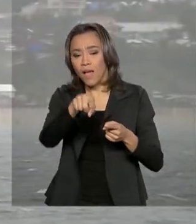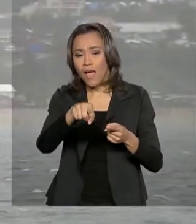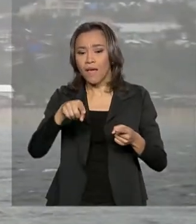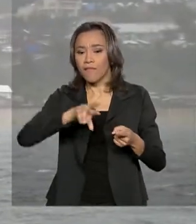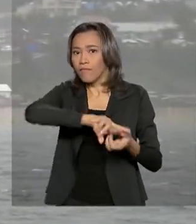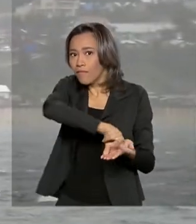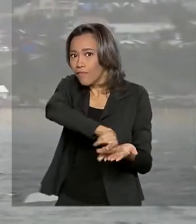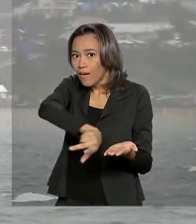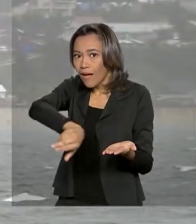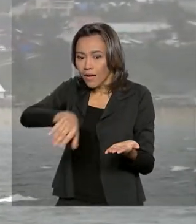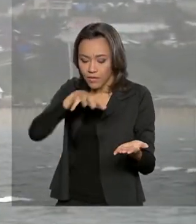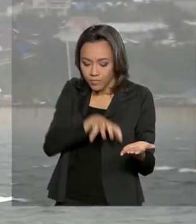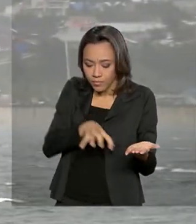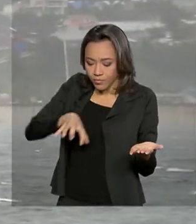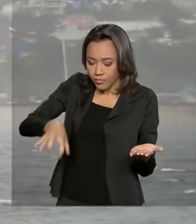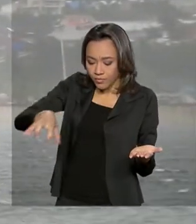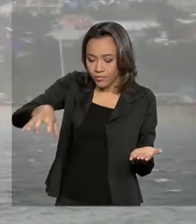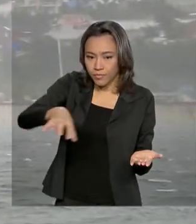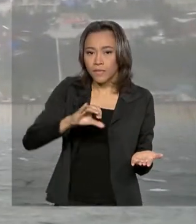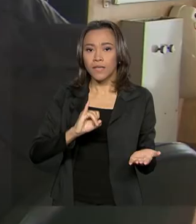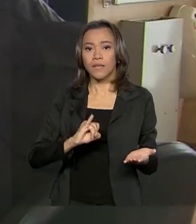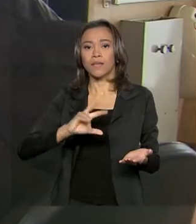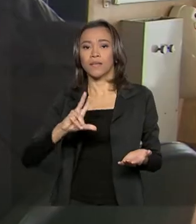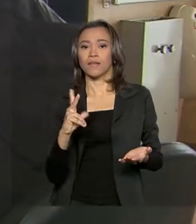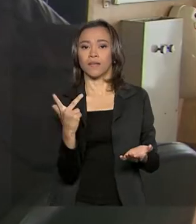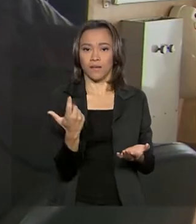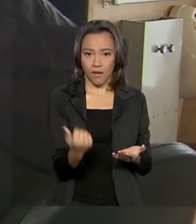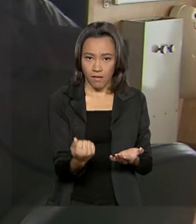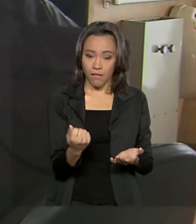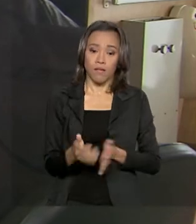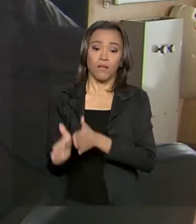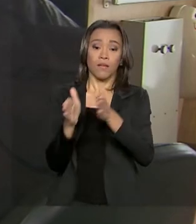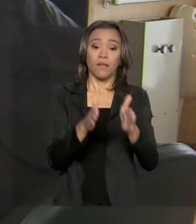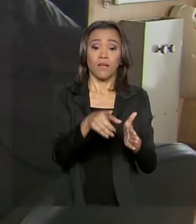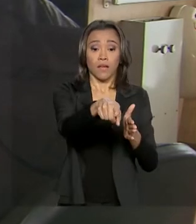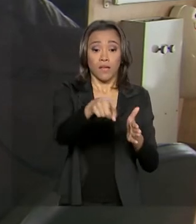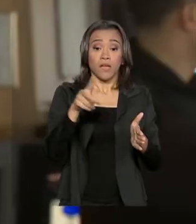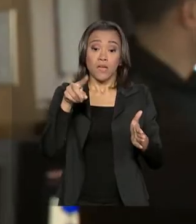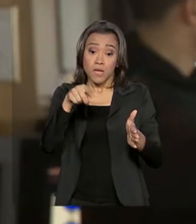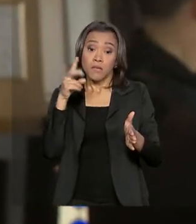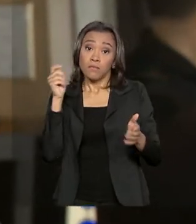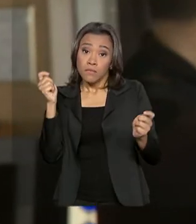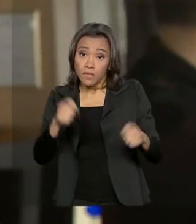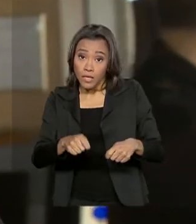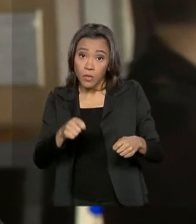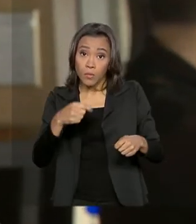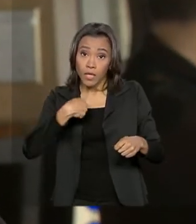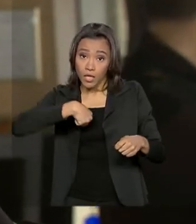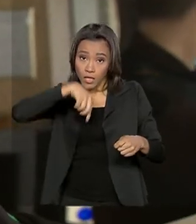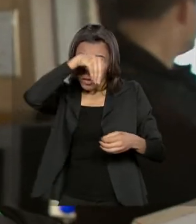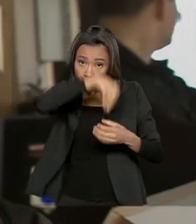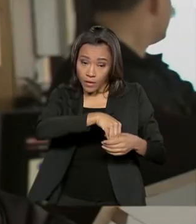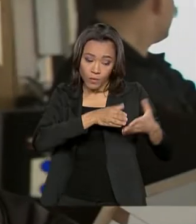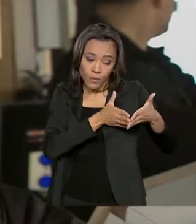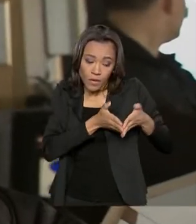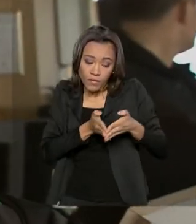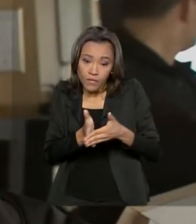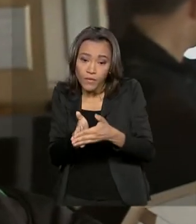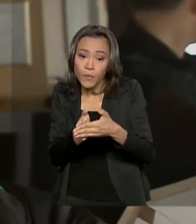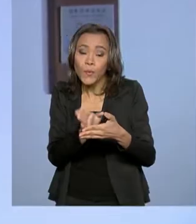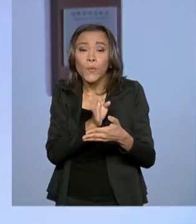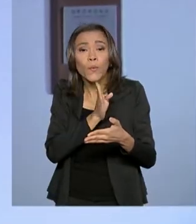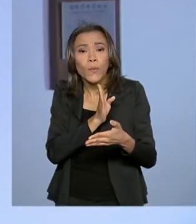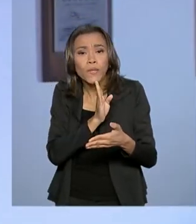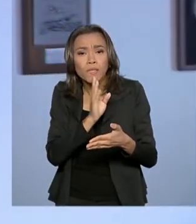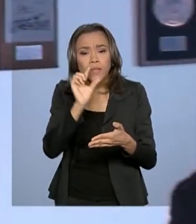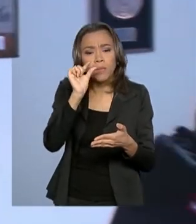por ilhas que bloqueiam a influência do Drake. O Mar Calmo permitiu que nossa equipe andasse pelo navio e conhecesse um pouco da